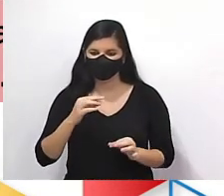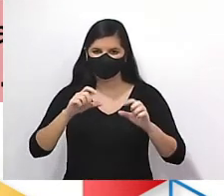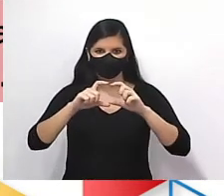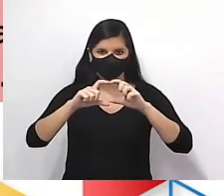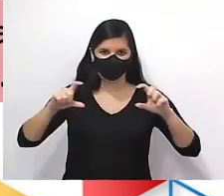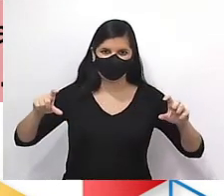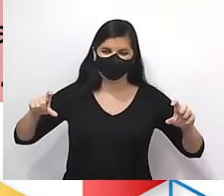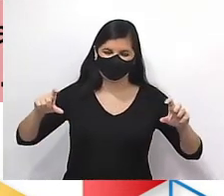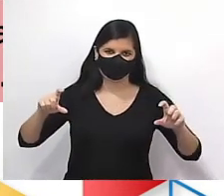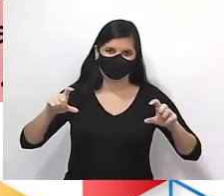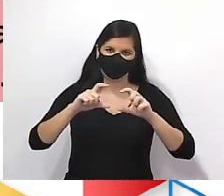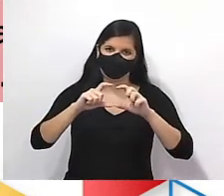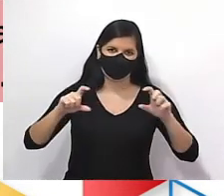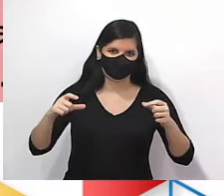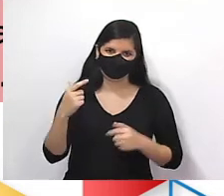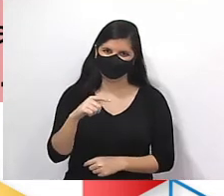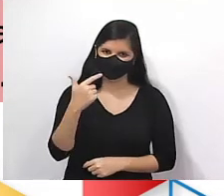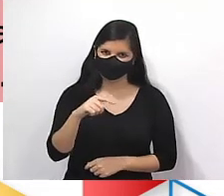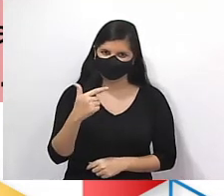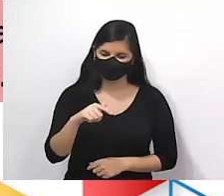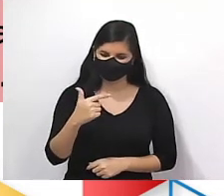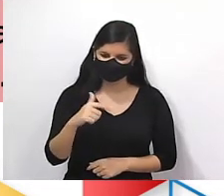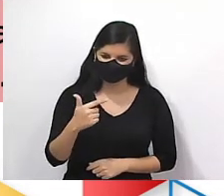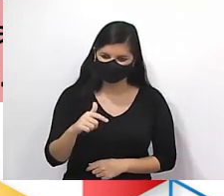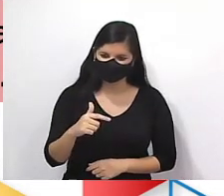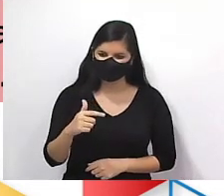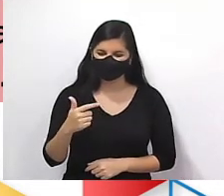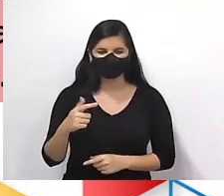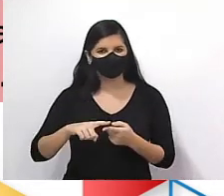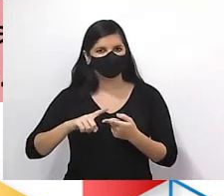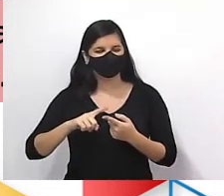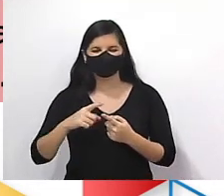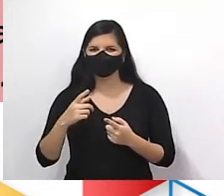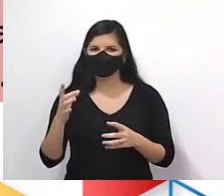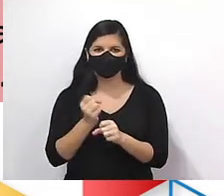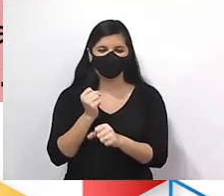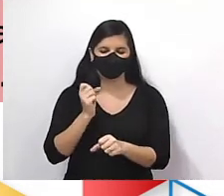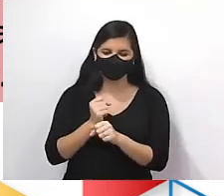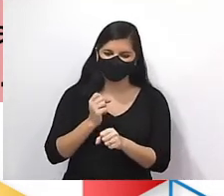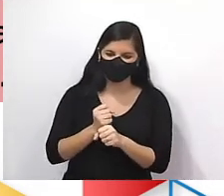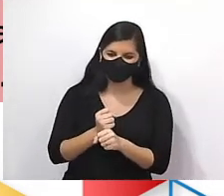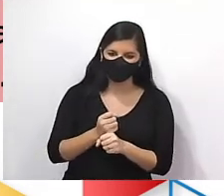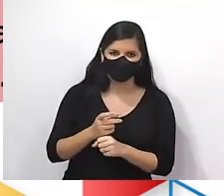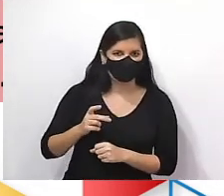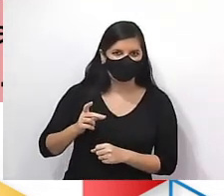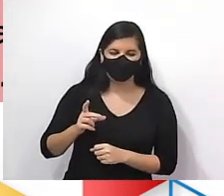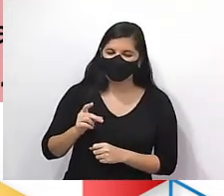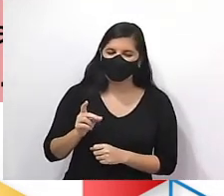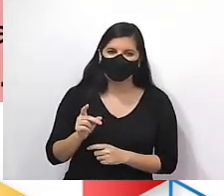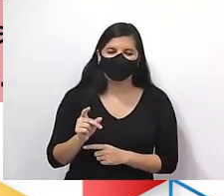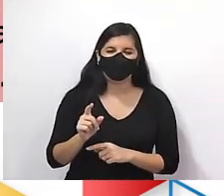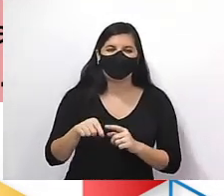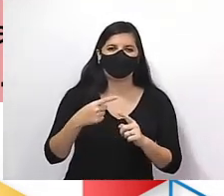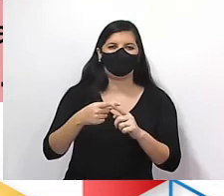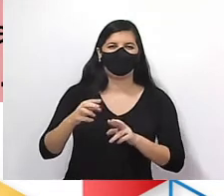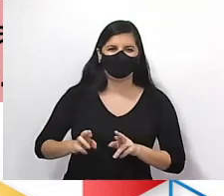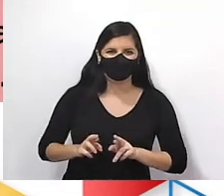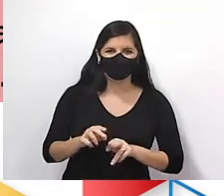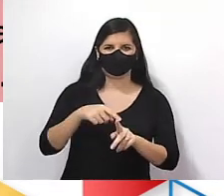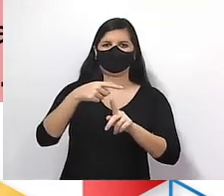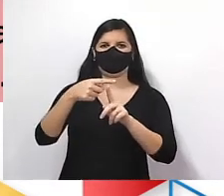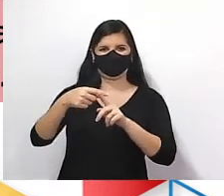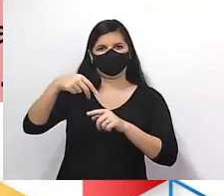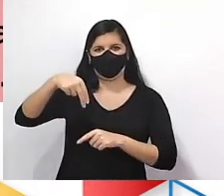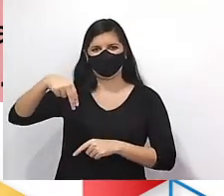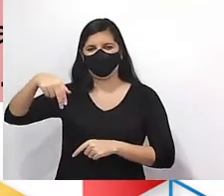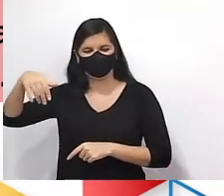nenhuma, ok? Bem como ela não existe pra calcular emésimo número primo positivo a partir de